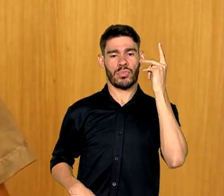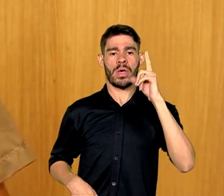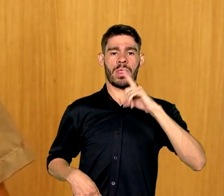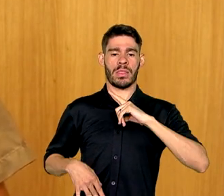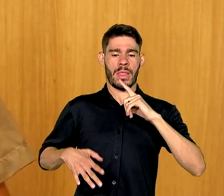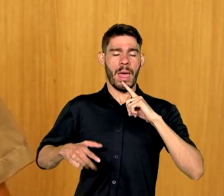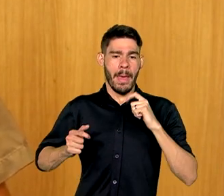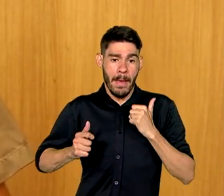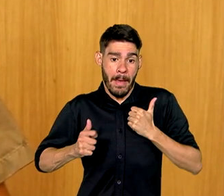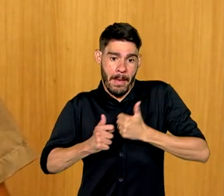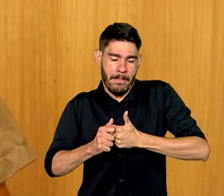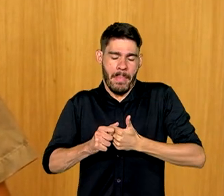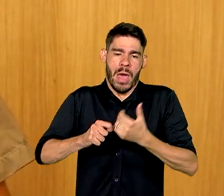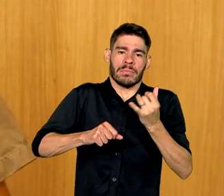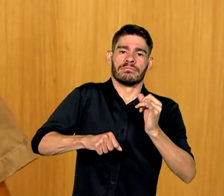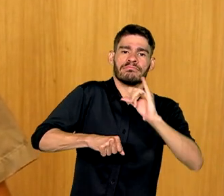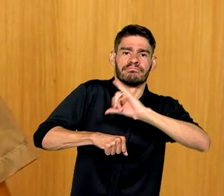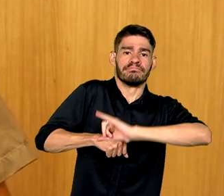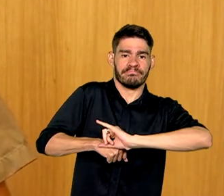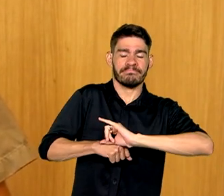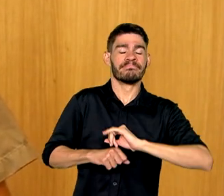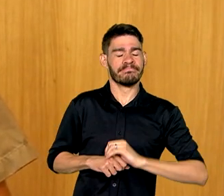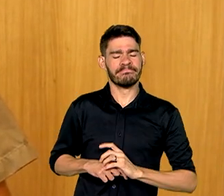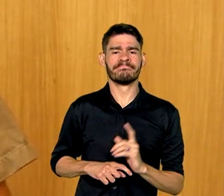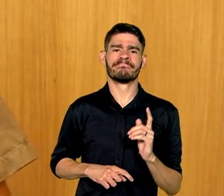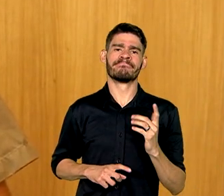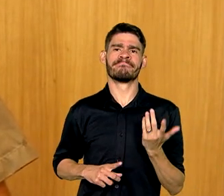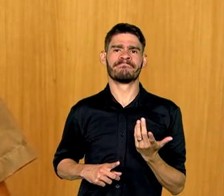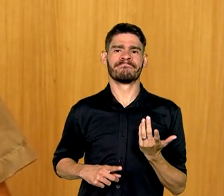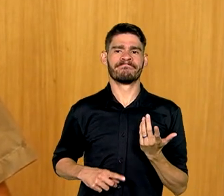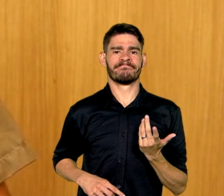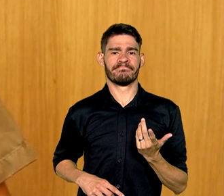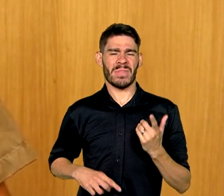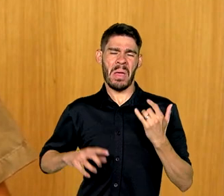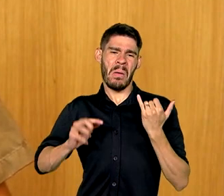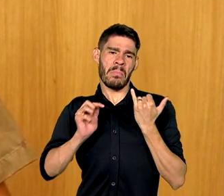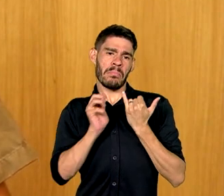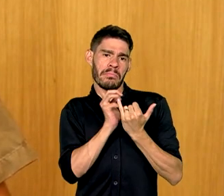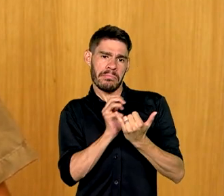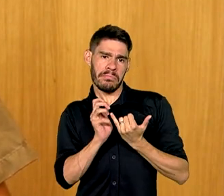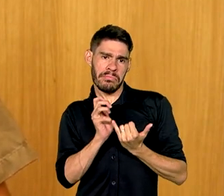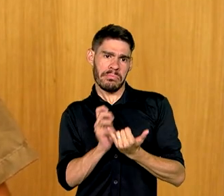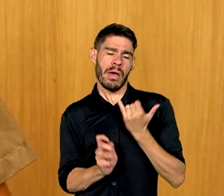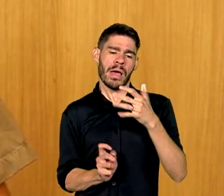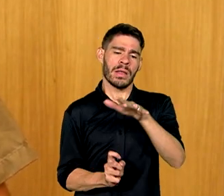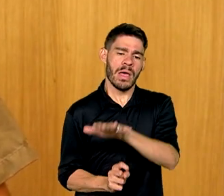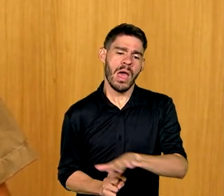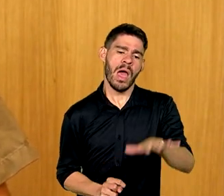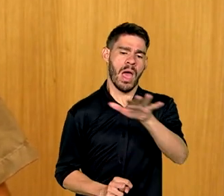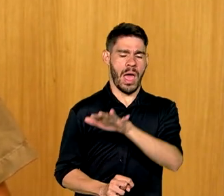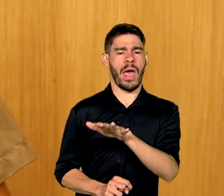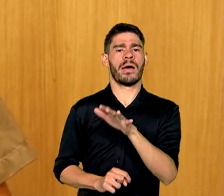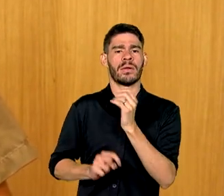bastante próximo ao centro de São Paulo e acaba sendo semelhante a áreas do centro expandido de São Paulo.